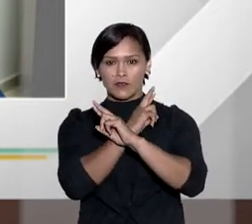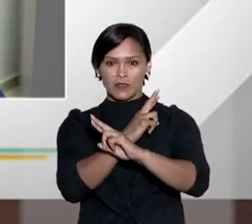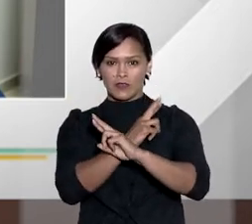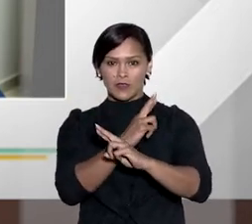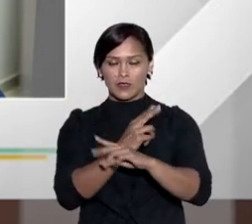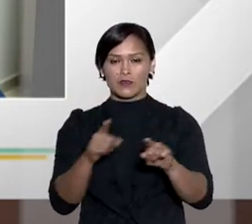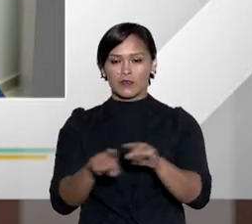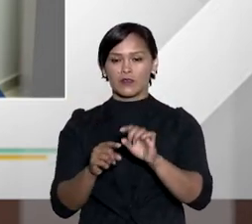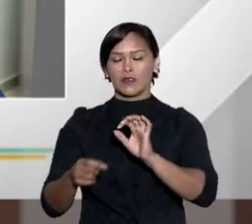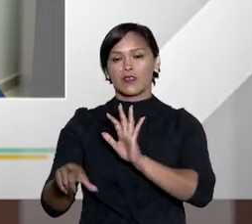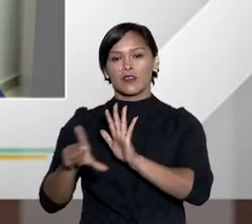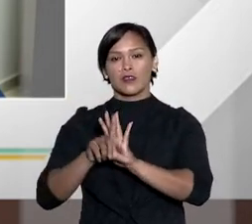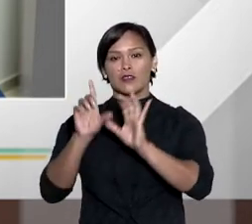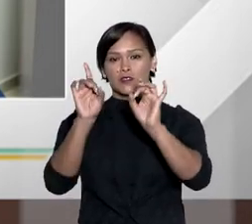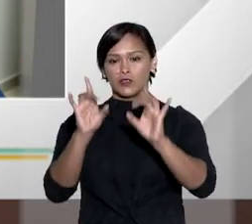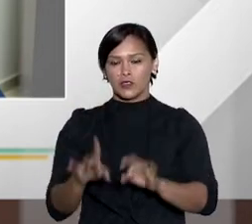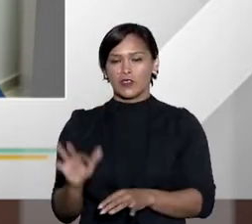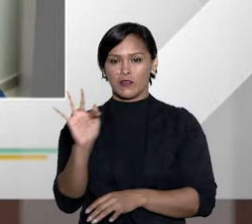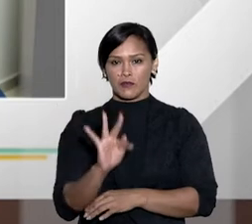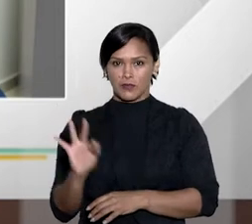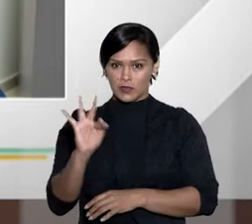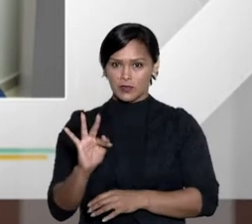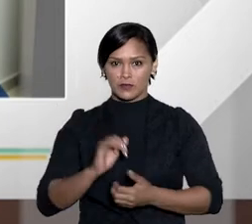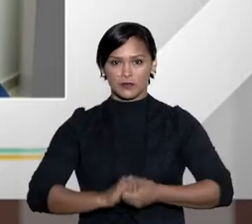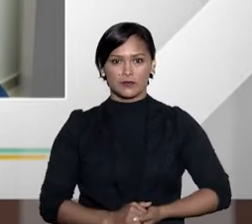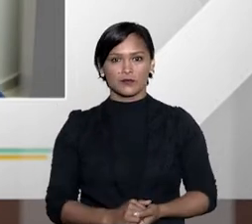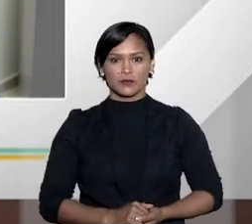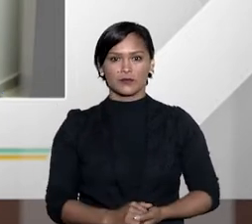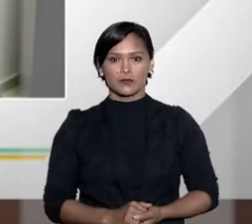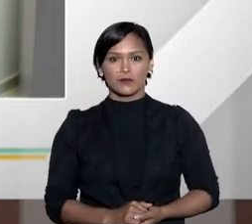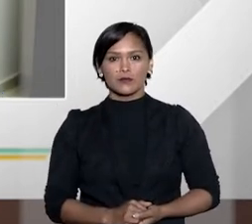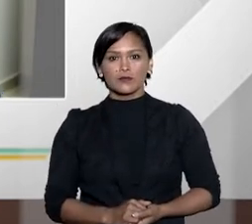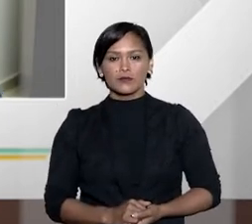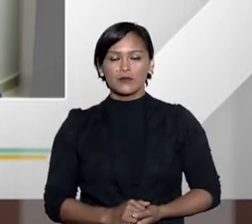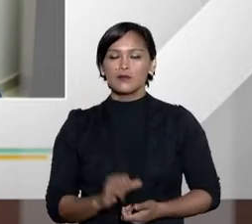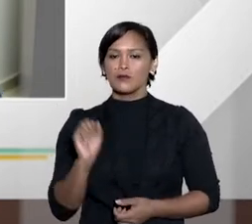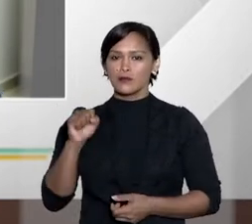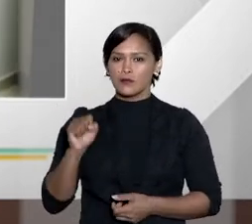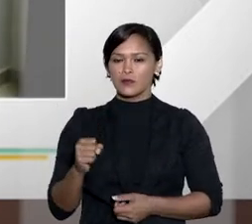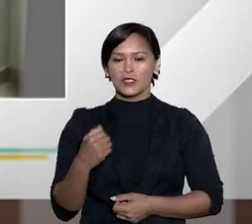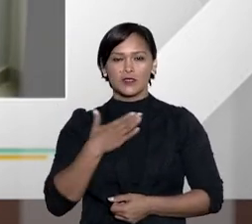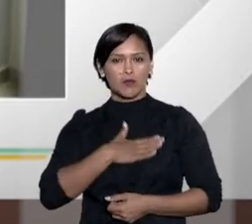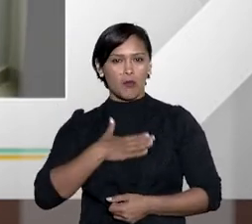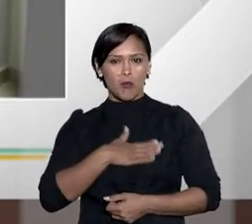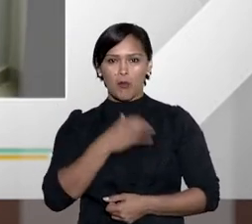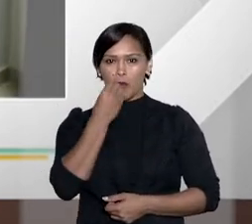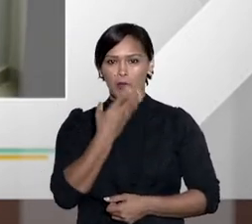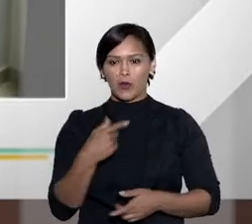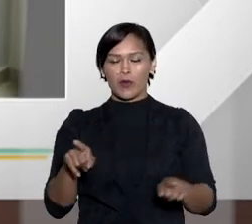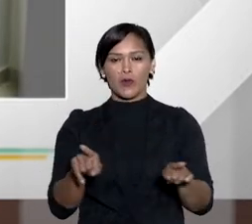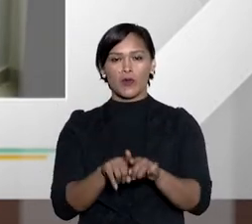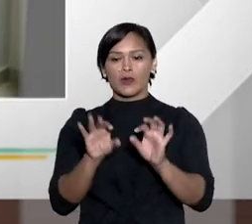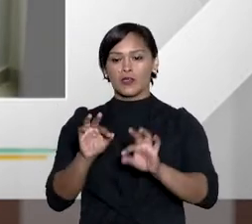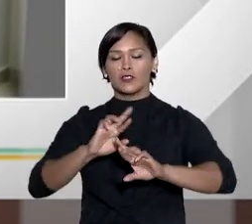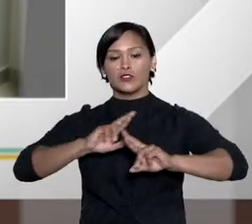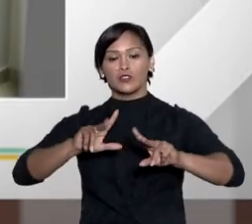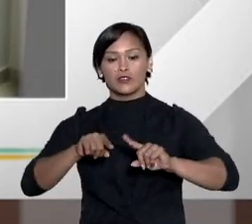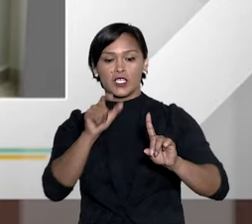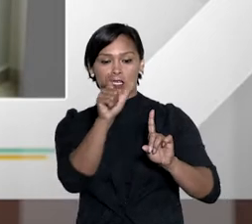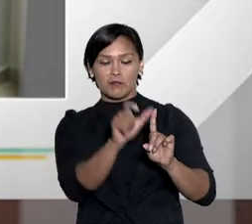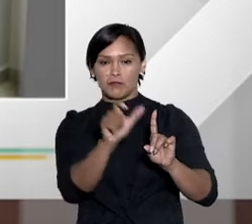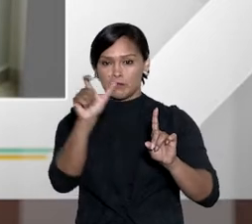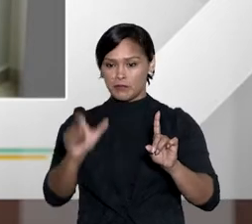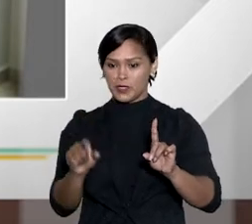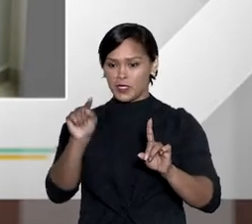a Lei dos Juizados Especiais Federais? Claro, Fátima. Satisfação. A diferença principal está